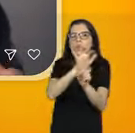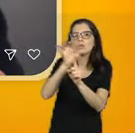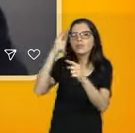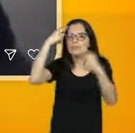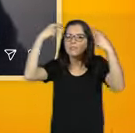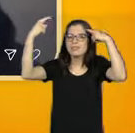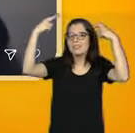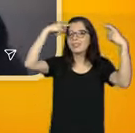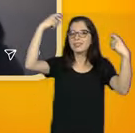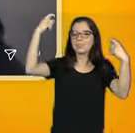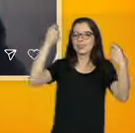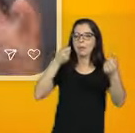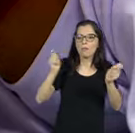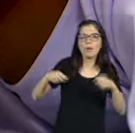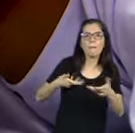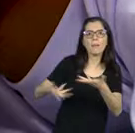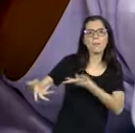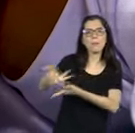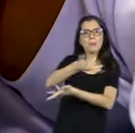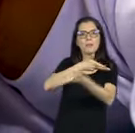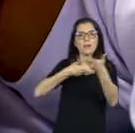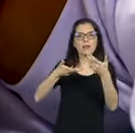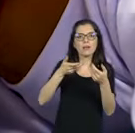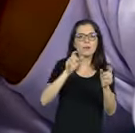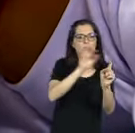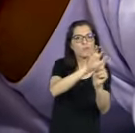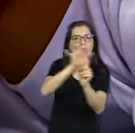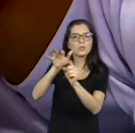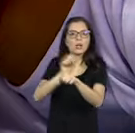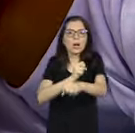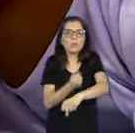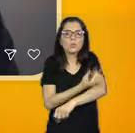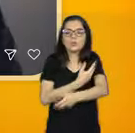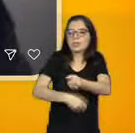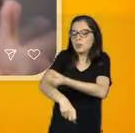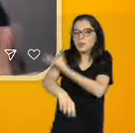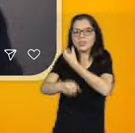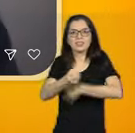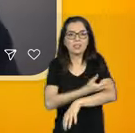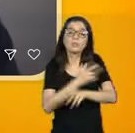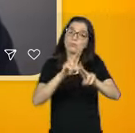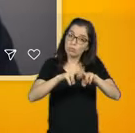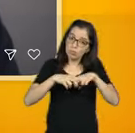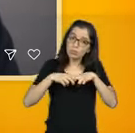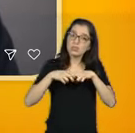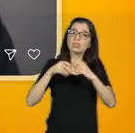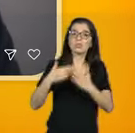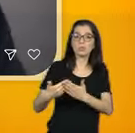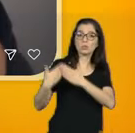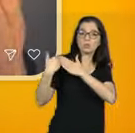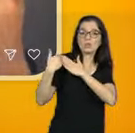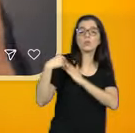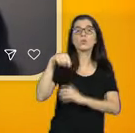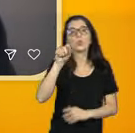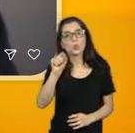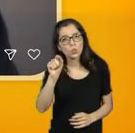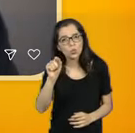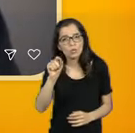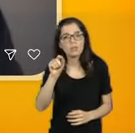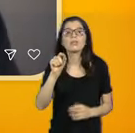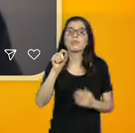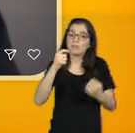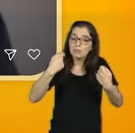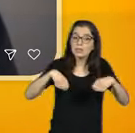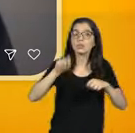colaborativa, que você influencia outras pessoas. Por isso, tem uma responsabilidade que é nova,